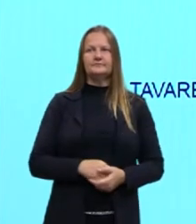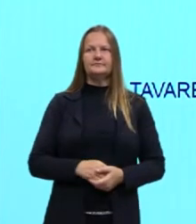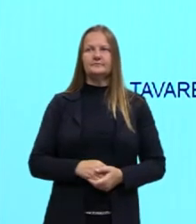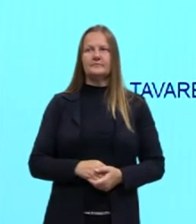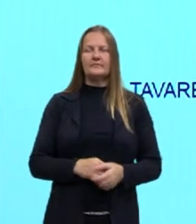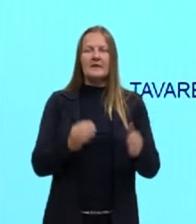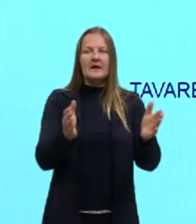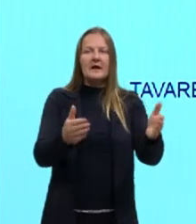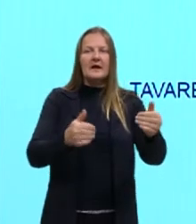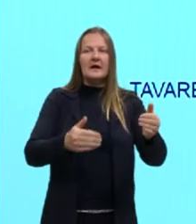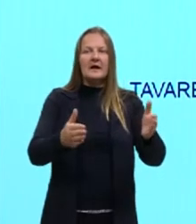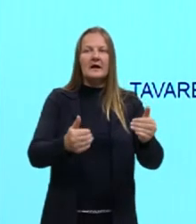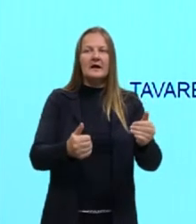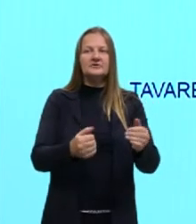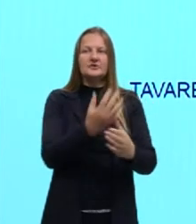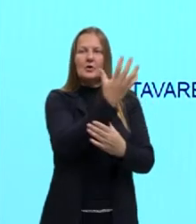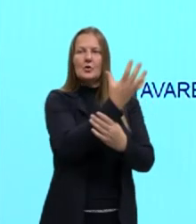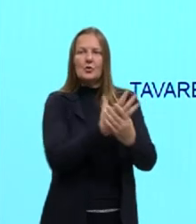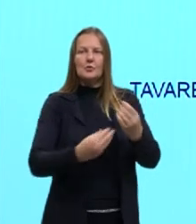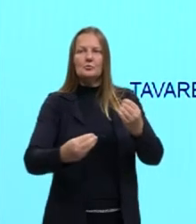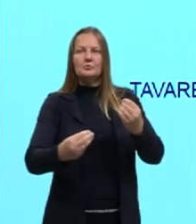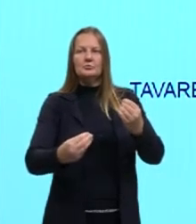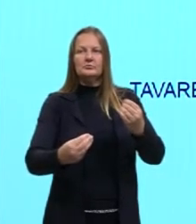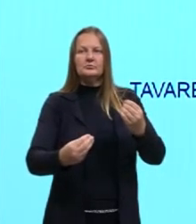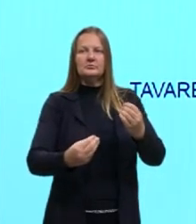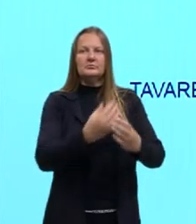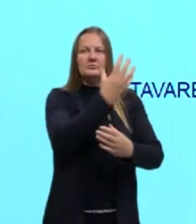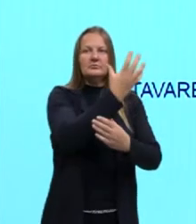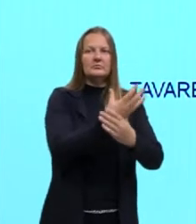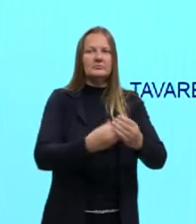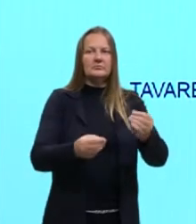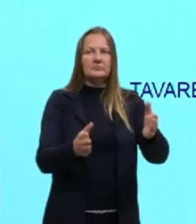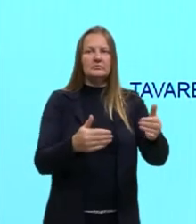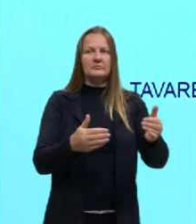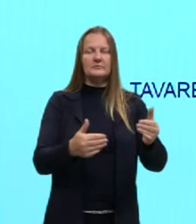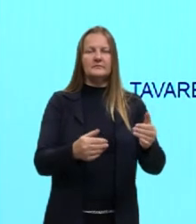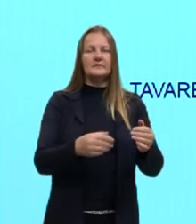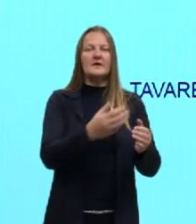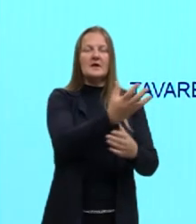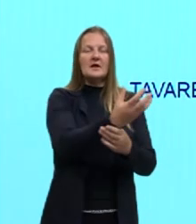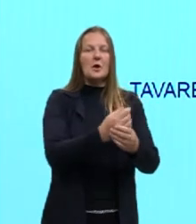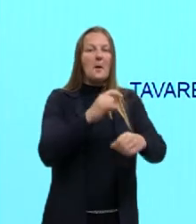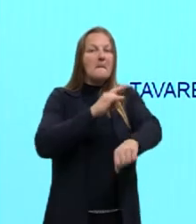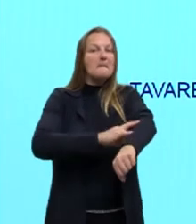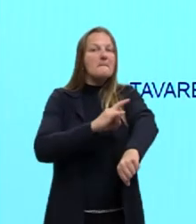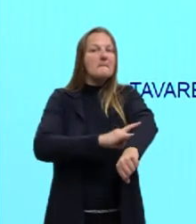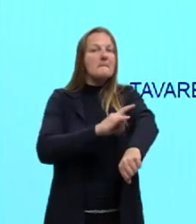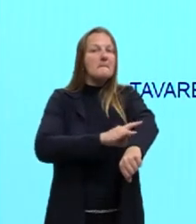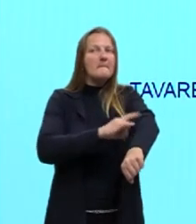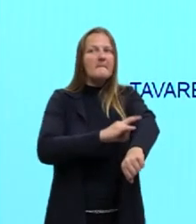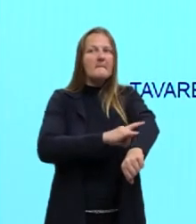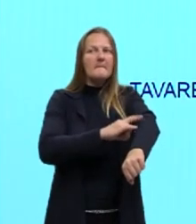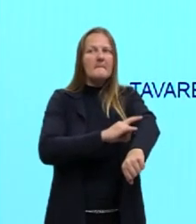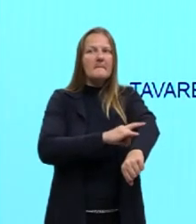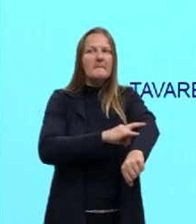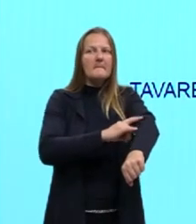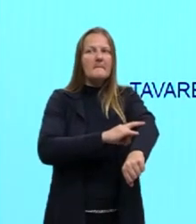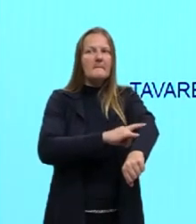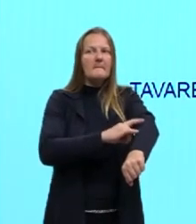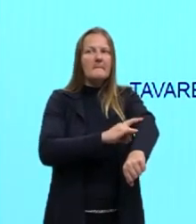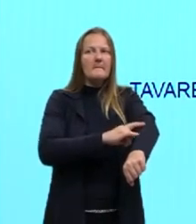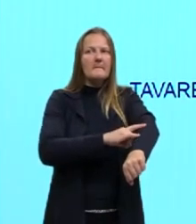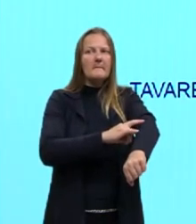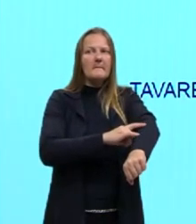É a caixa de passagem. Ela recebe o que vem dos banheiros, é essa parte aqui, Aqui é a caixa de